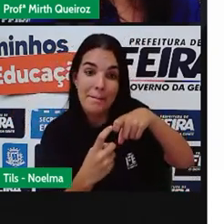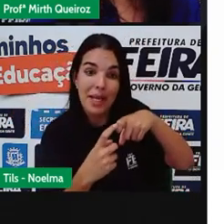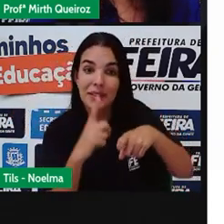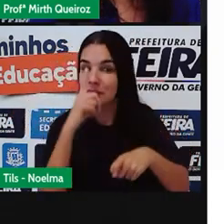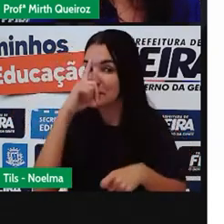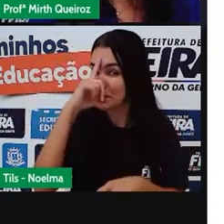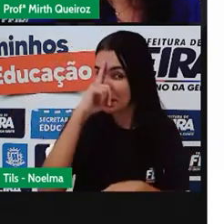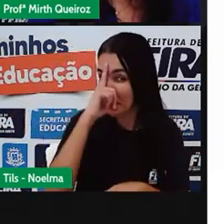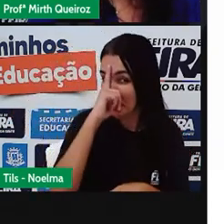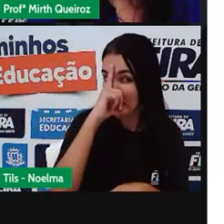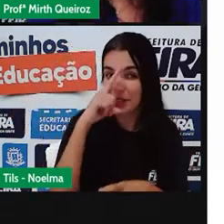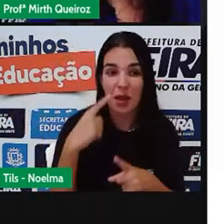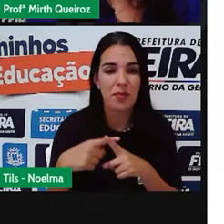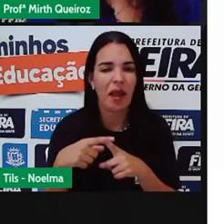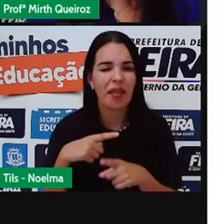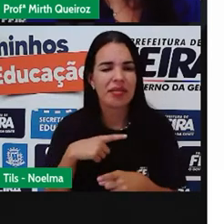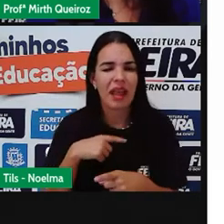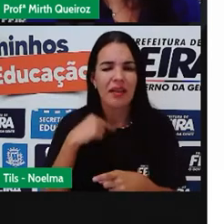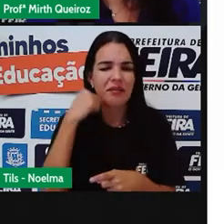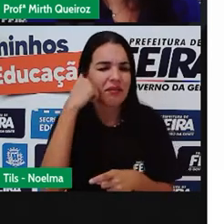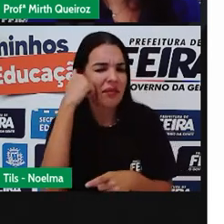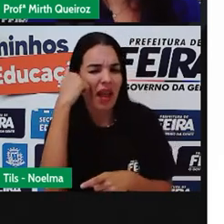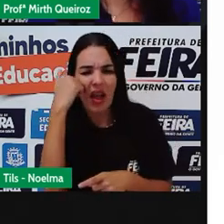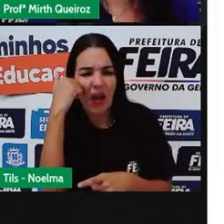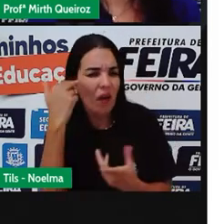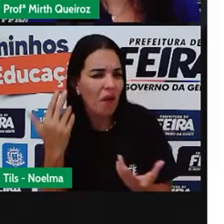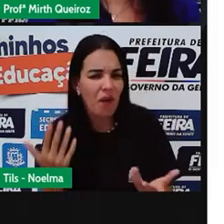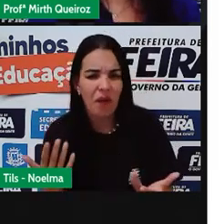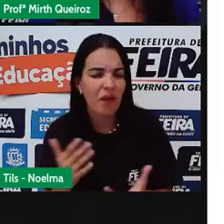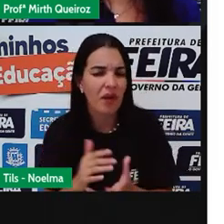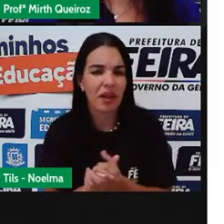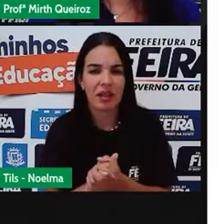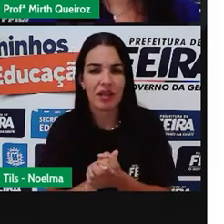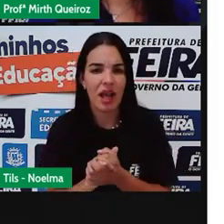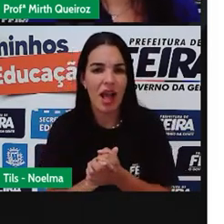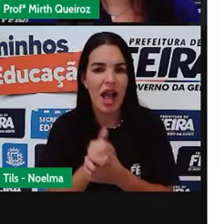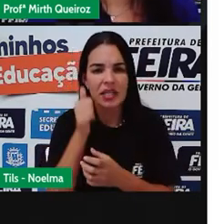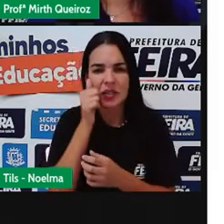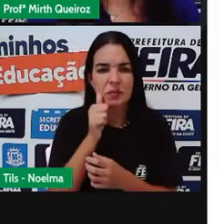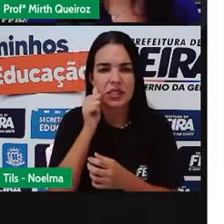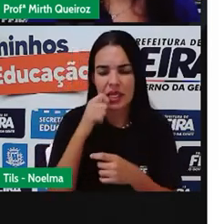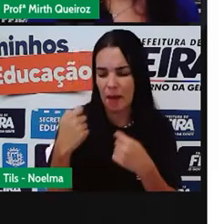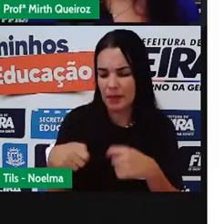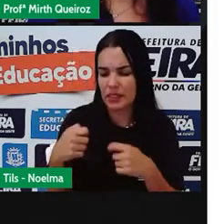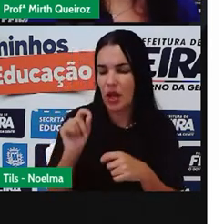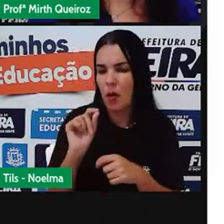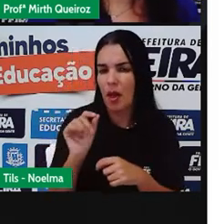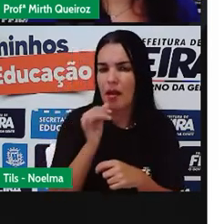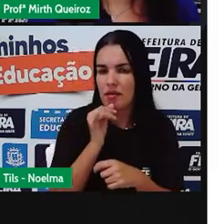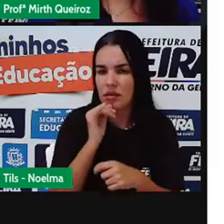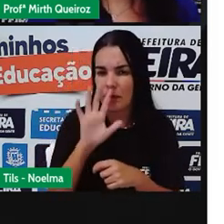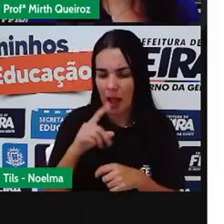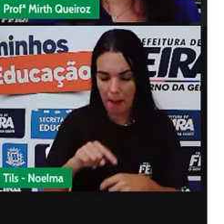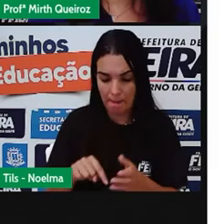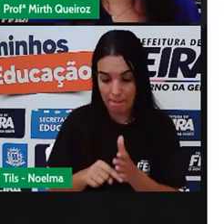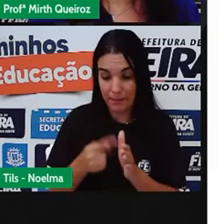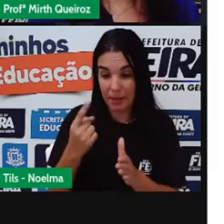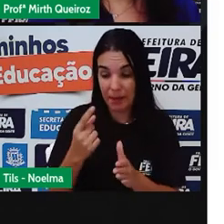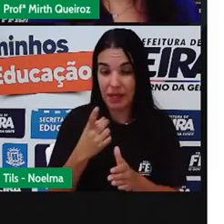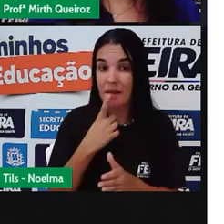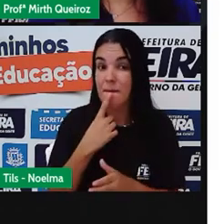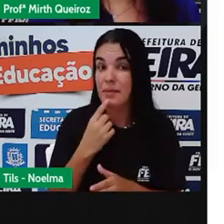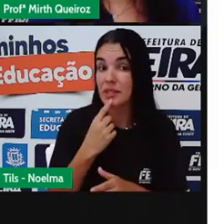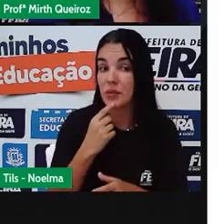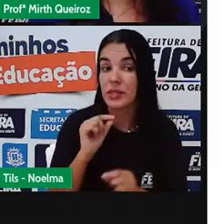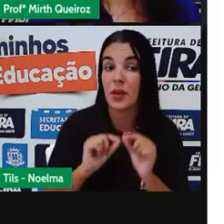sentem envergonhados em ir ao médico, né? As meninas, por exemplo, na primeira menstruação, o ideal